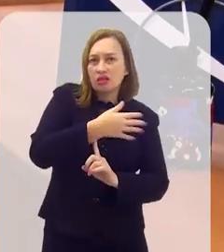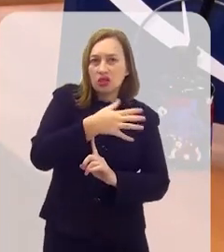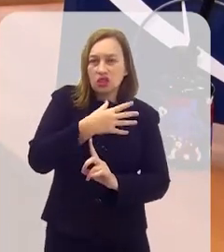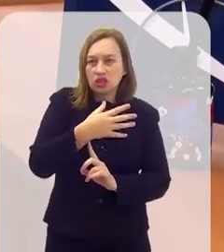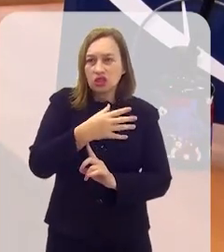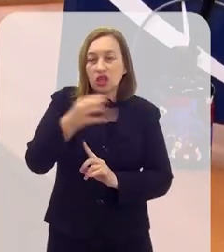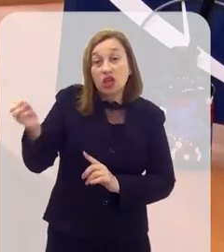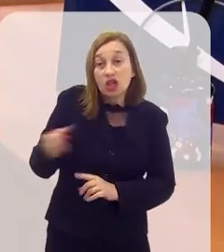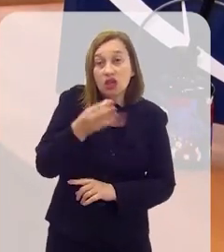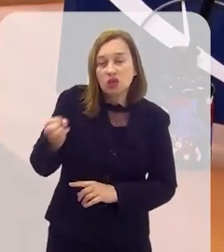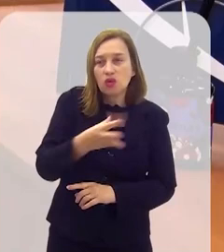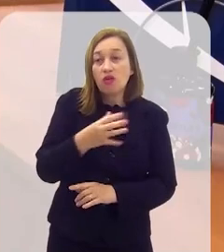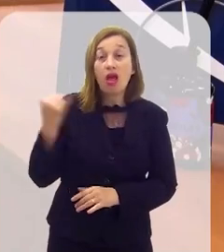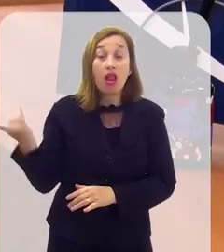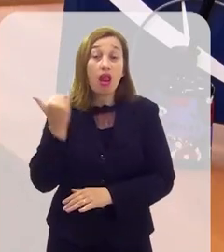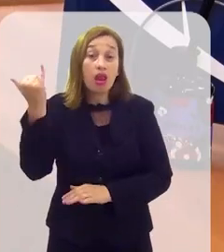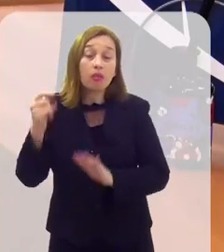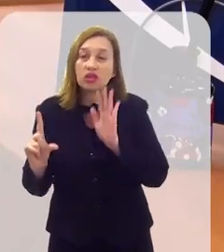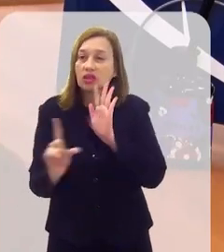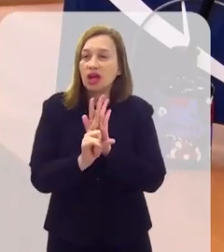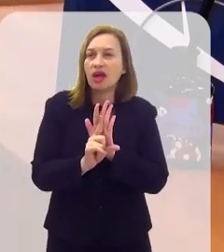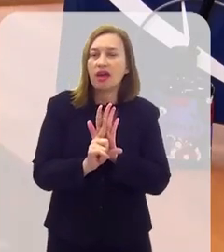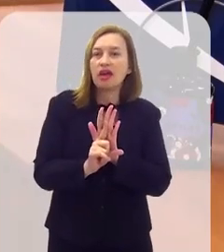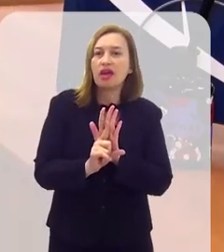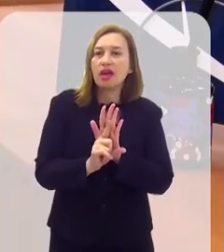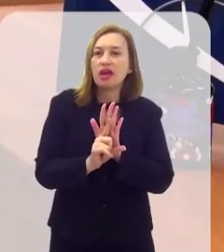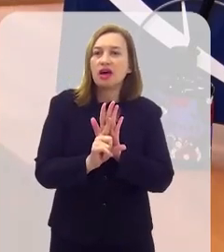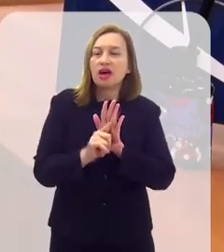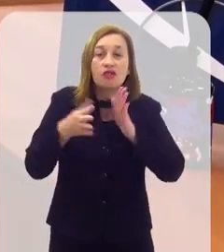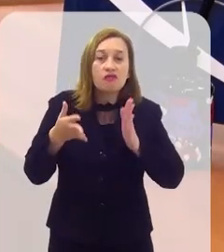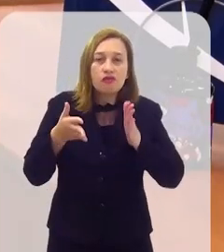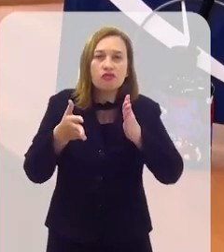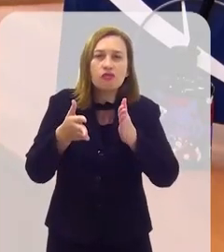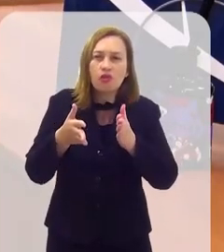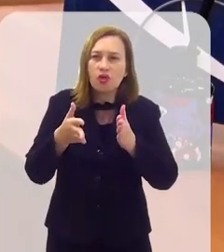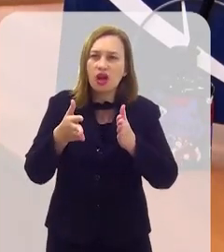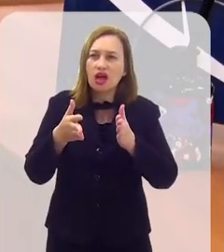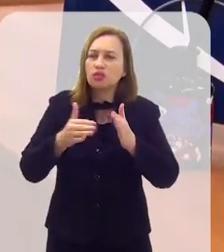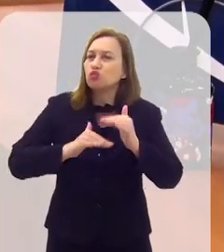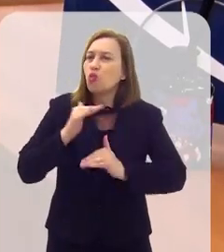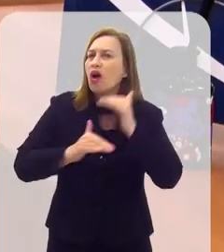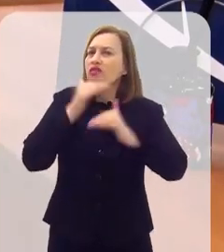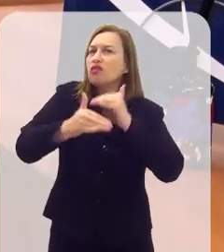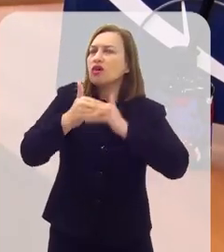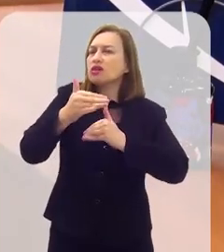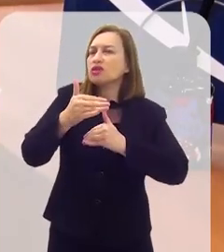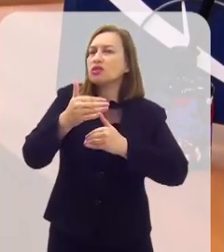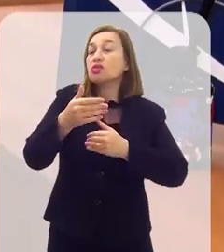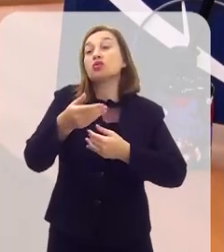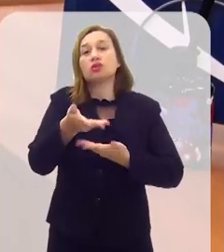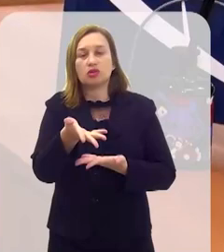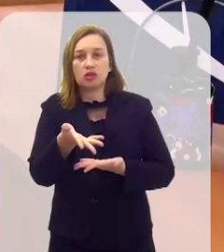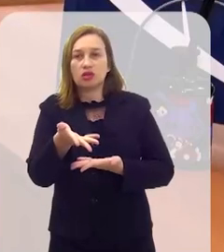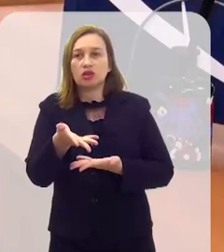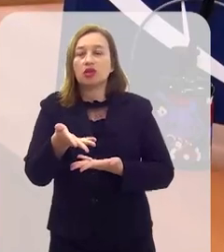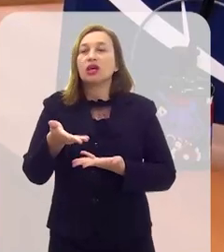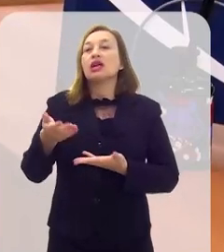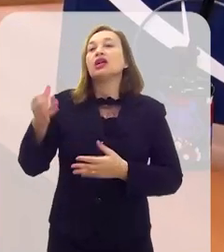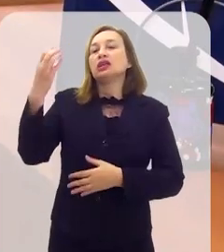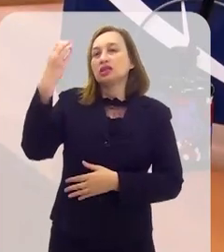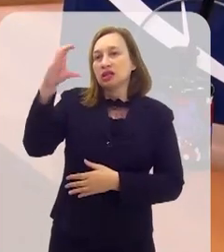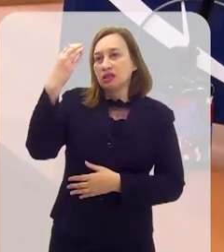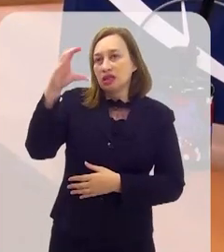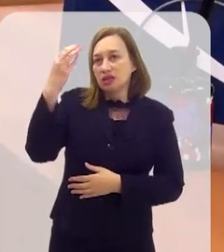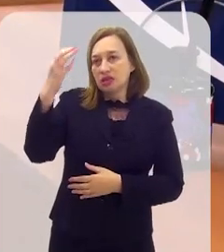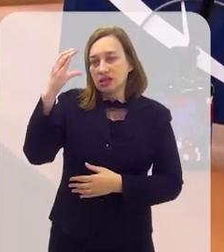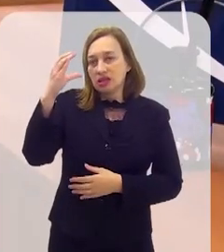É uma lei extremamente importante, porque ela é uma ferramenta de suma importância para o avanço do desenvolvimento tecnológico